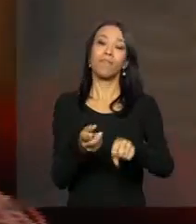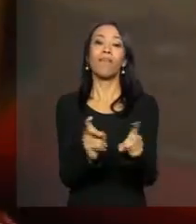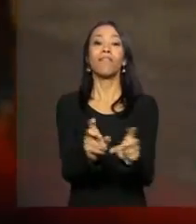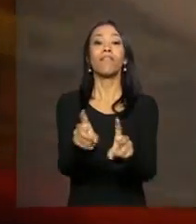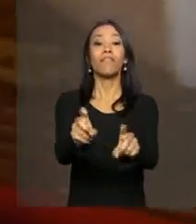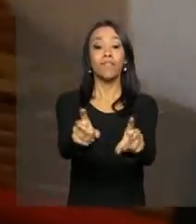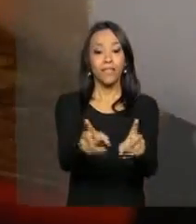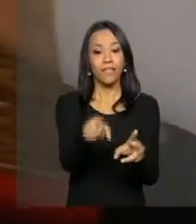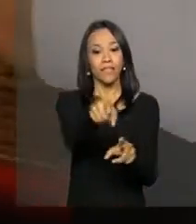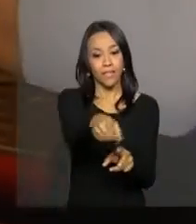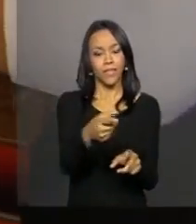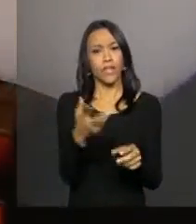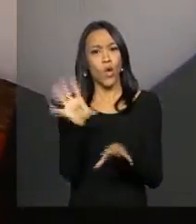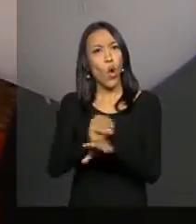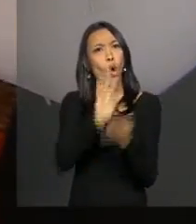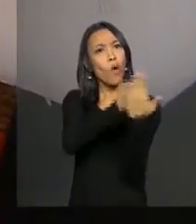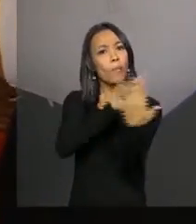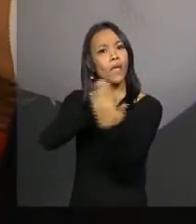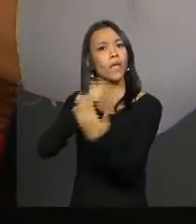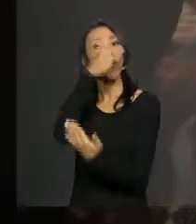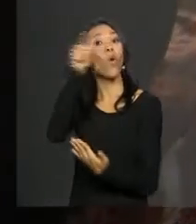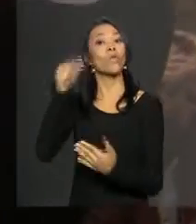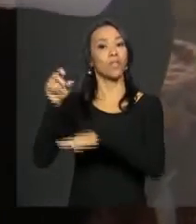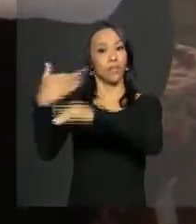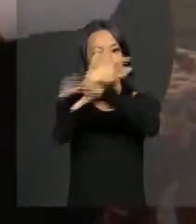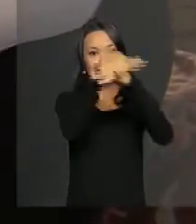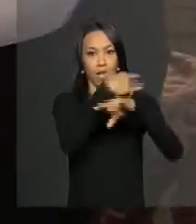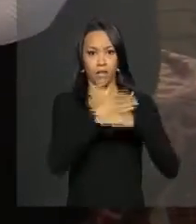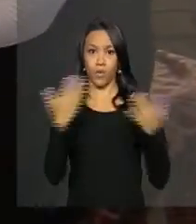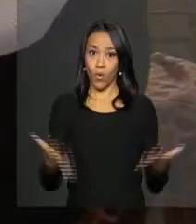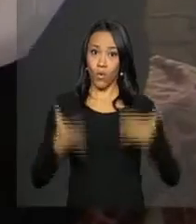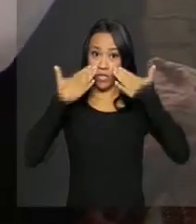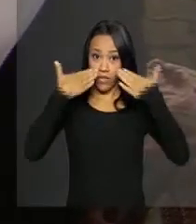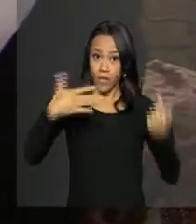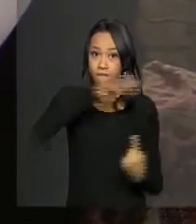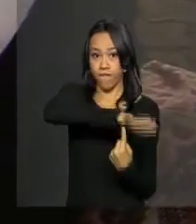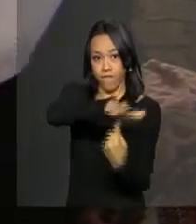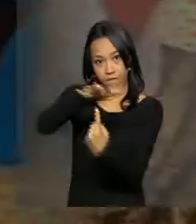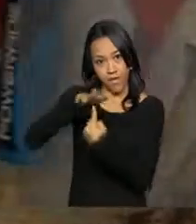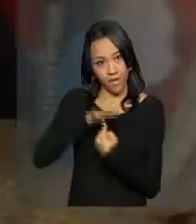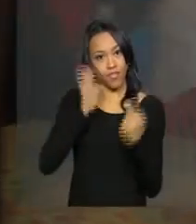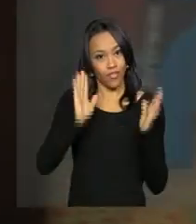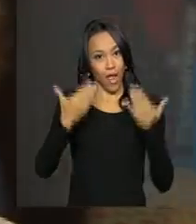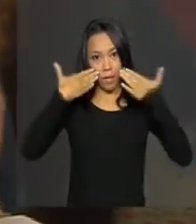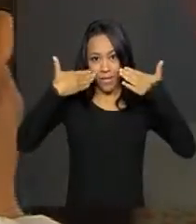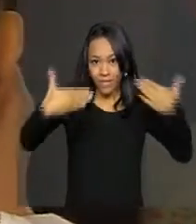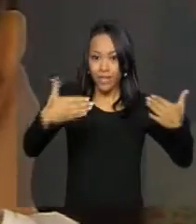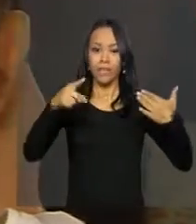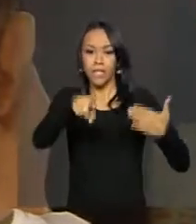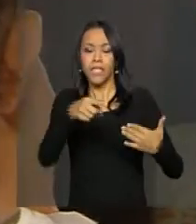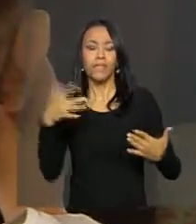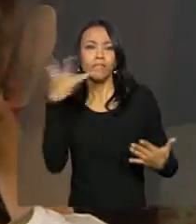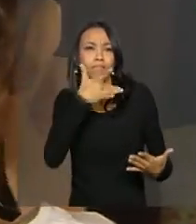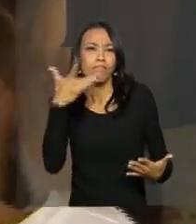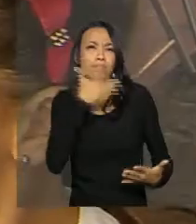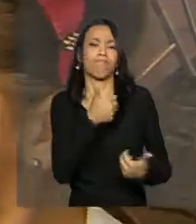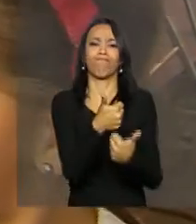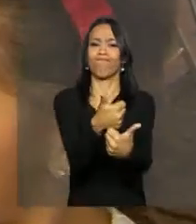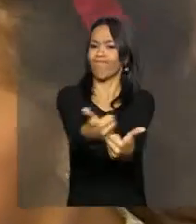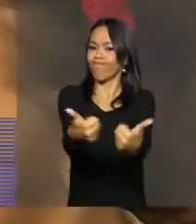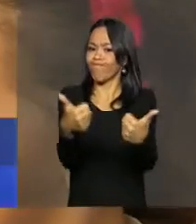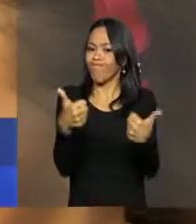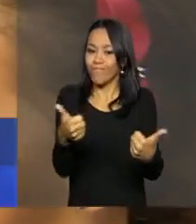a tendência de outras cidades. Hoje já expõe em feiras e eventos e conquista os paladares por onde passa.